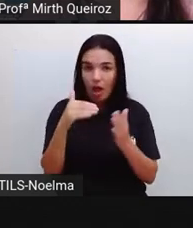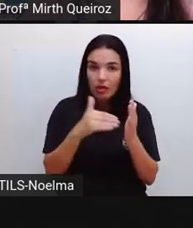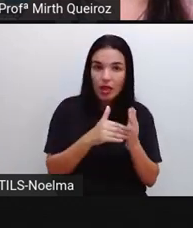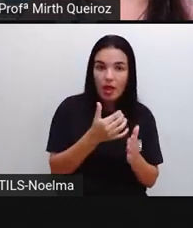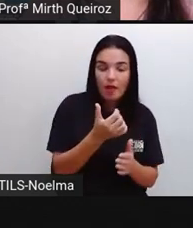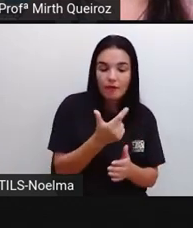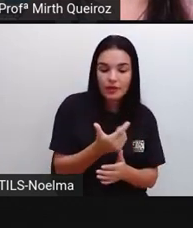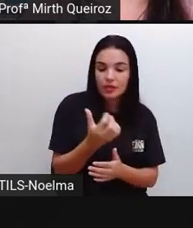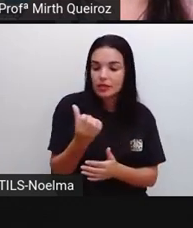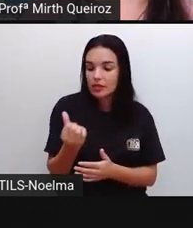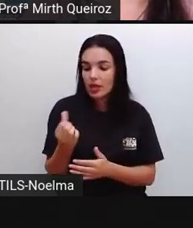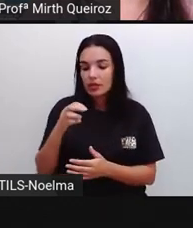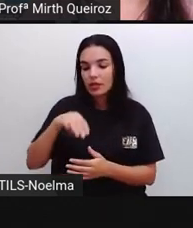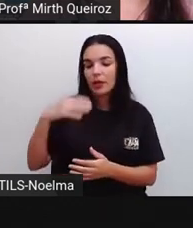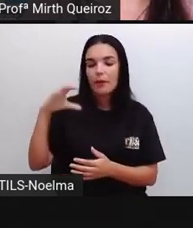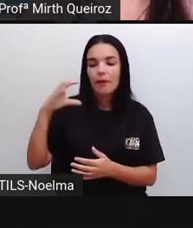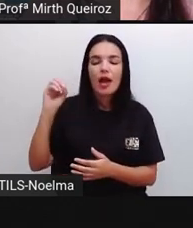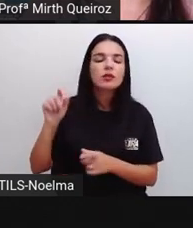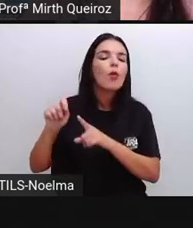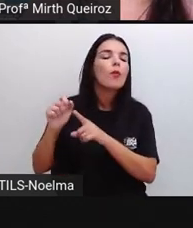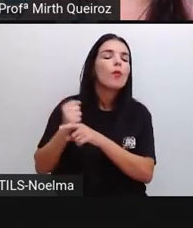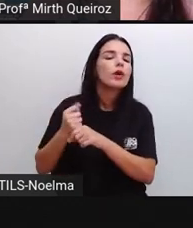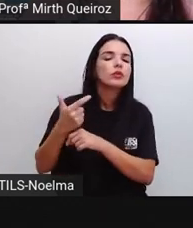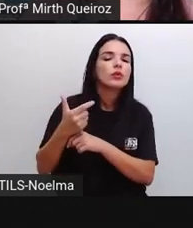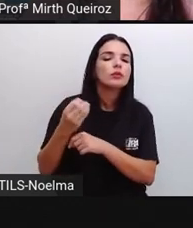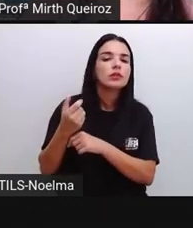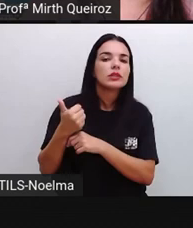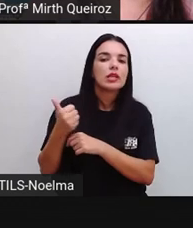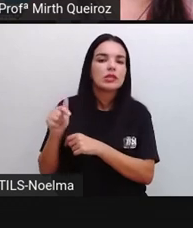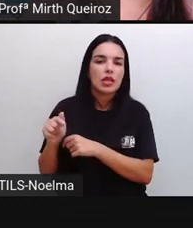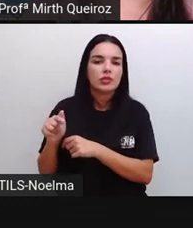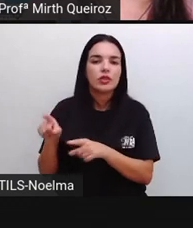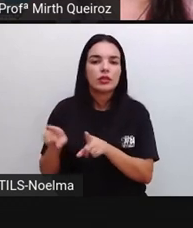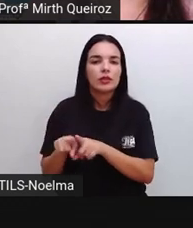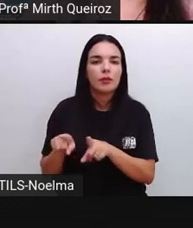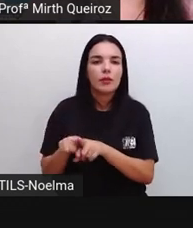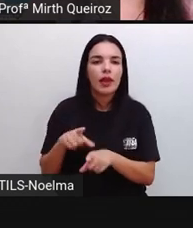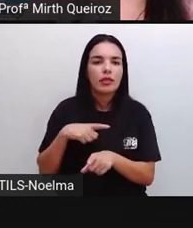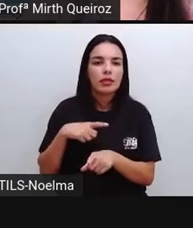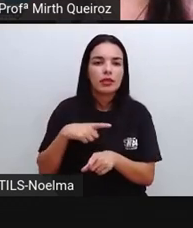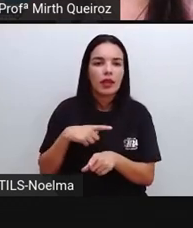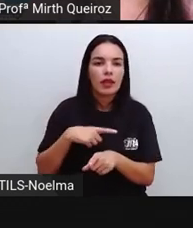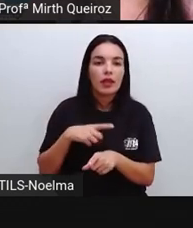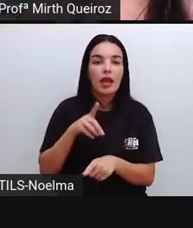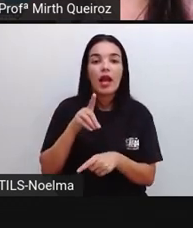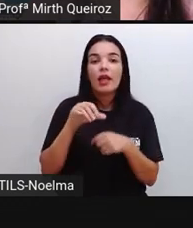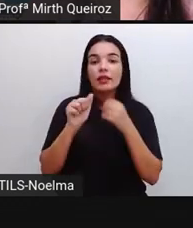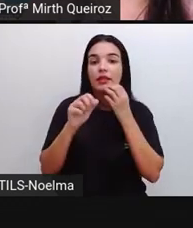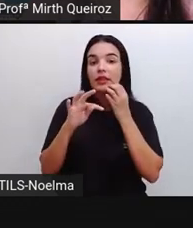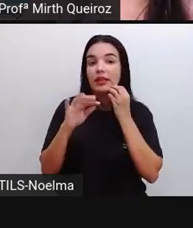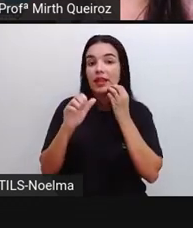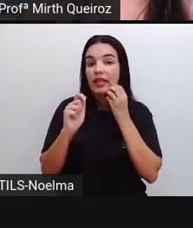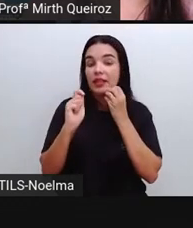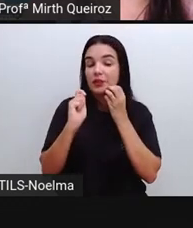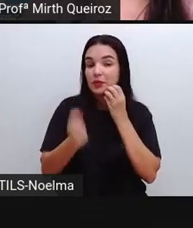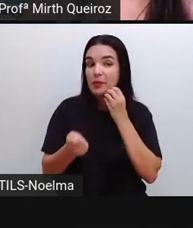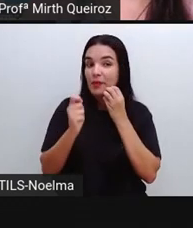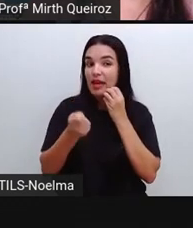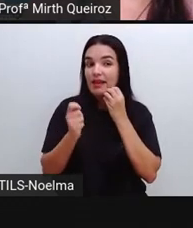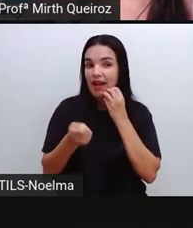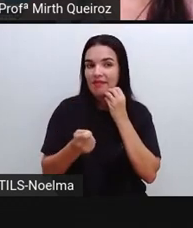Do ano de 2017. vamos ter também a data de vencimento, né?